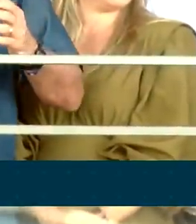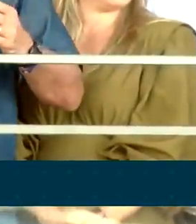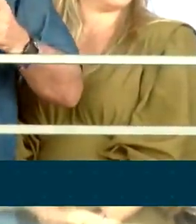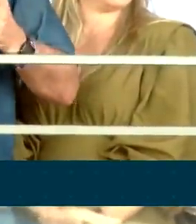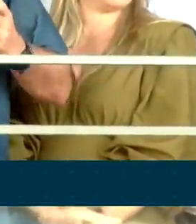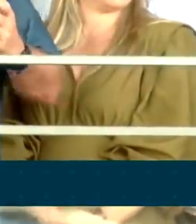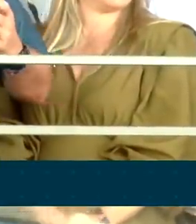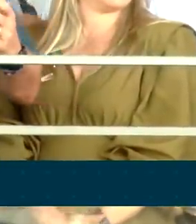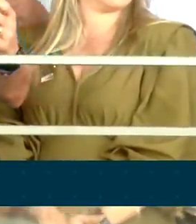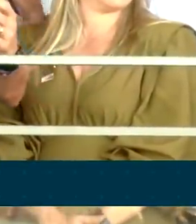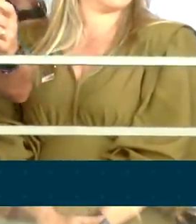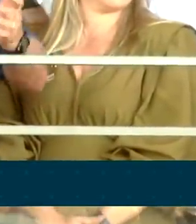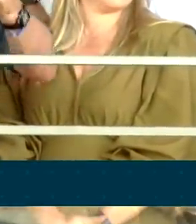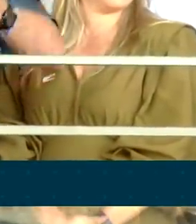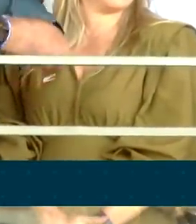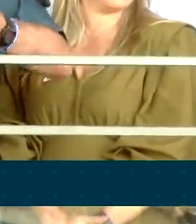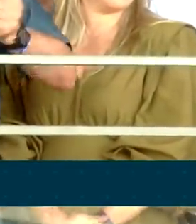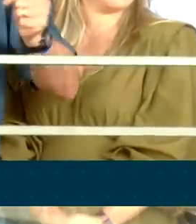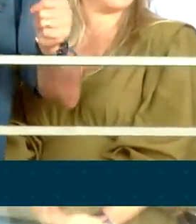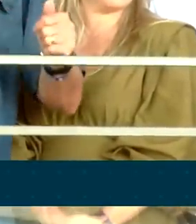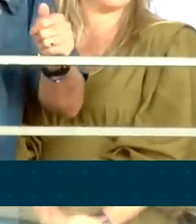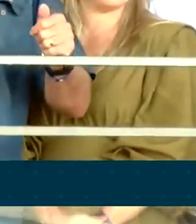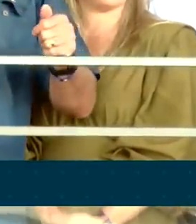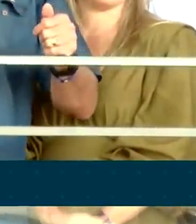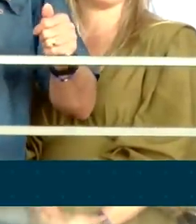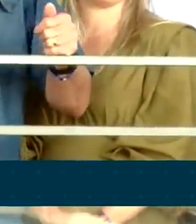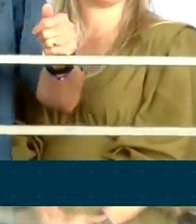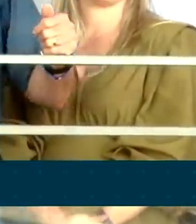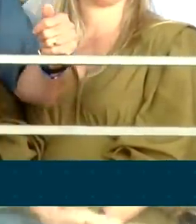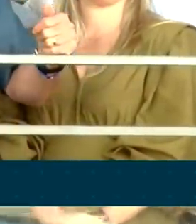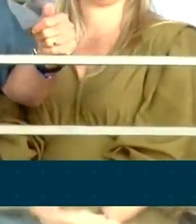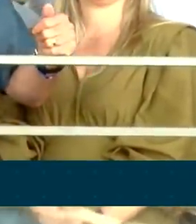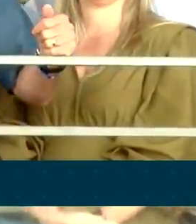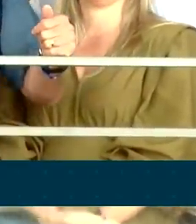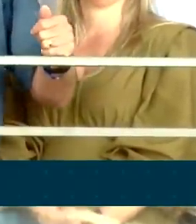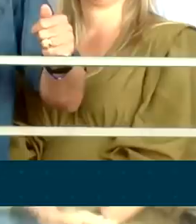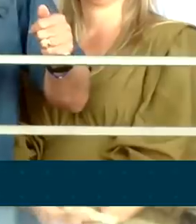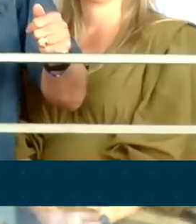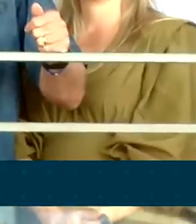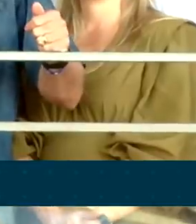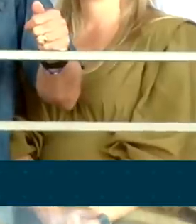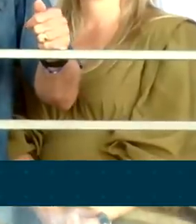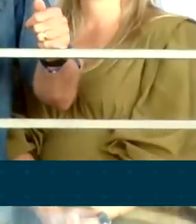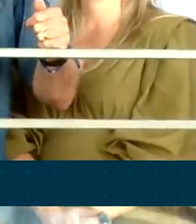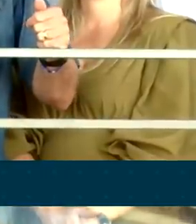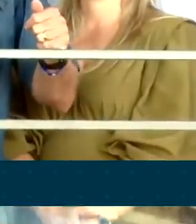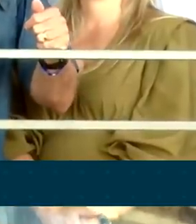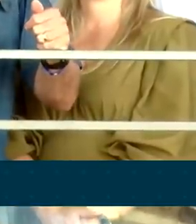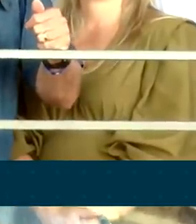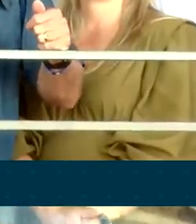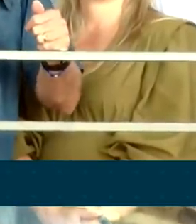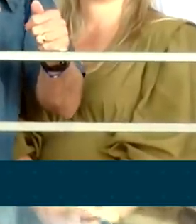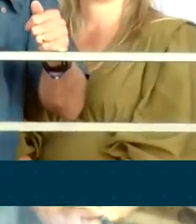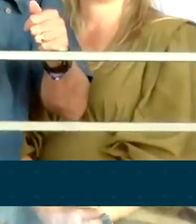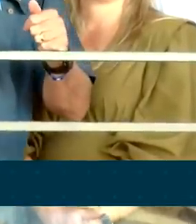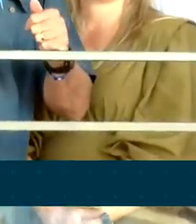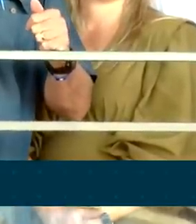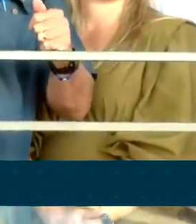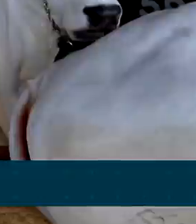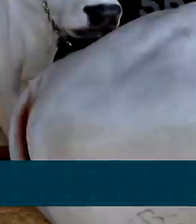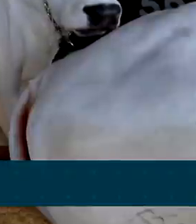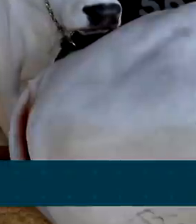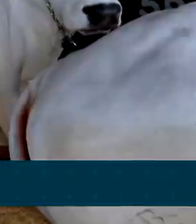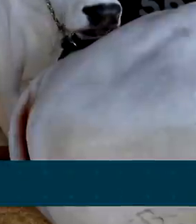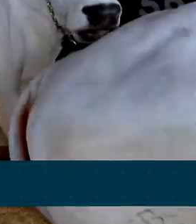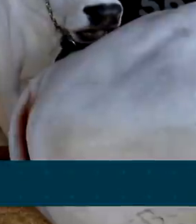Algo fantástico, essa exposição aqui em Oberaba. Realmente, a ABC Zebu nos orgulha a